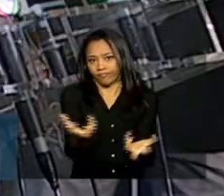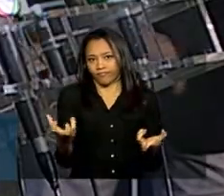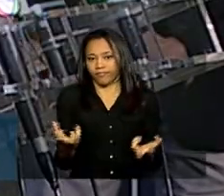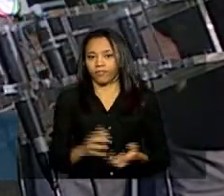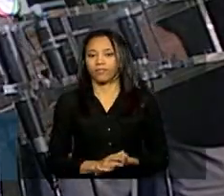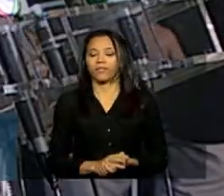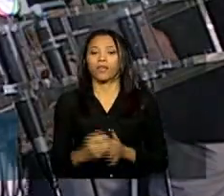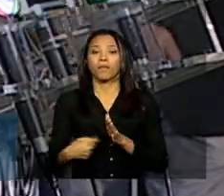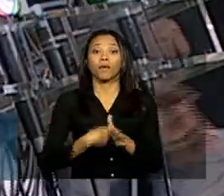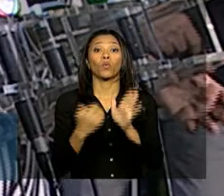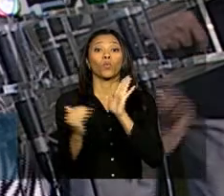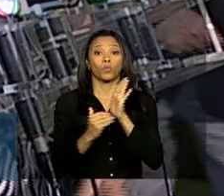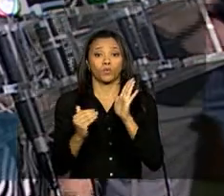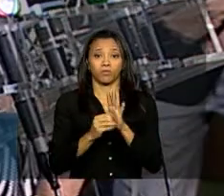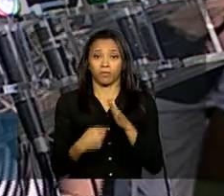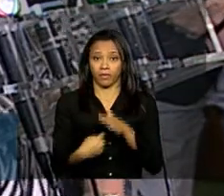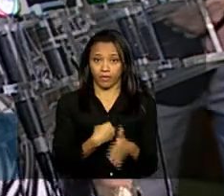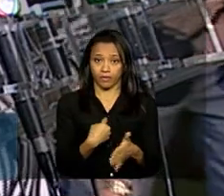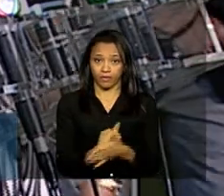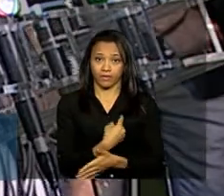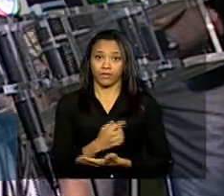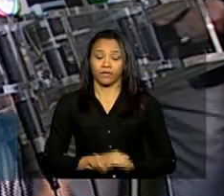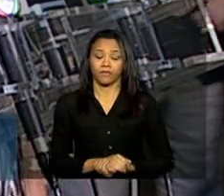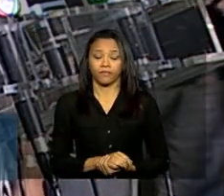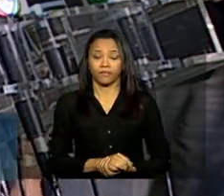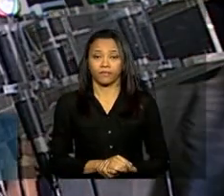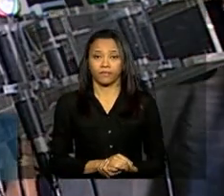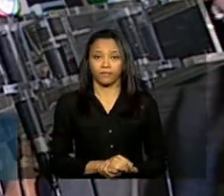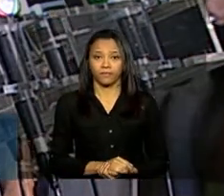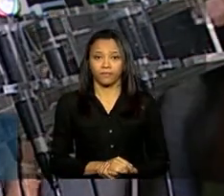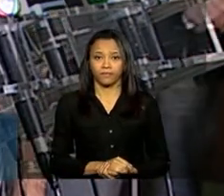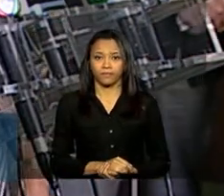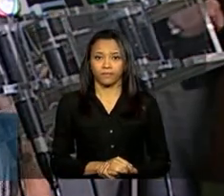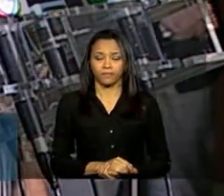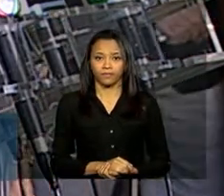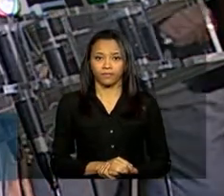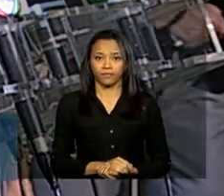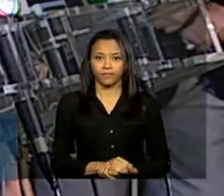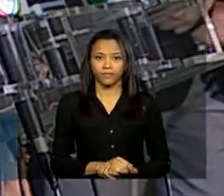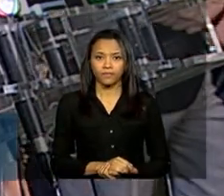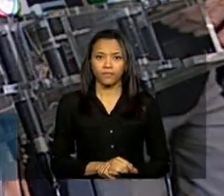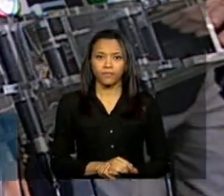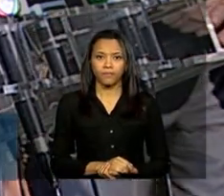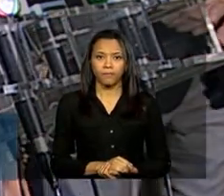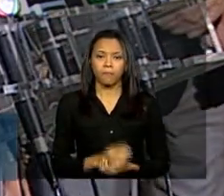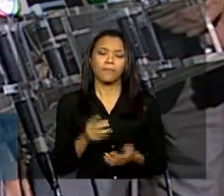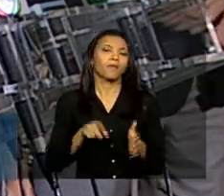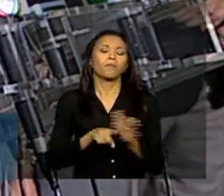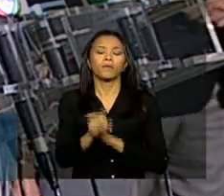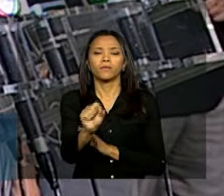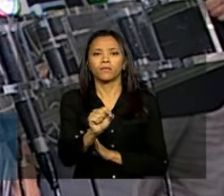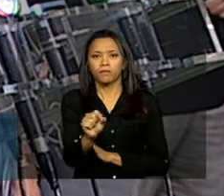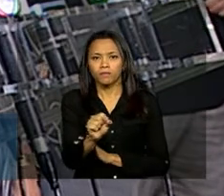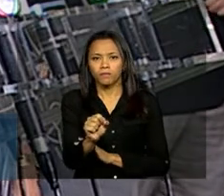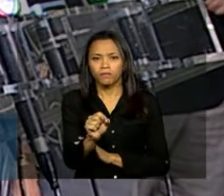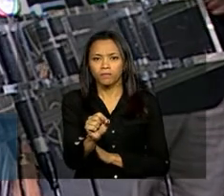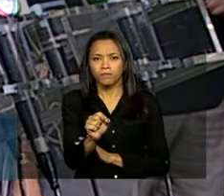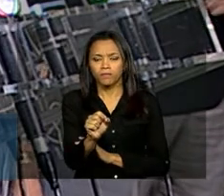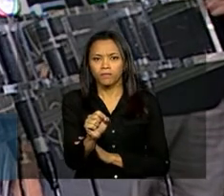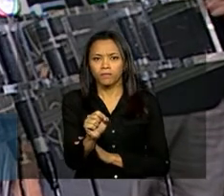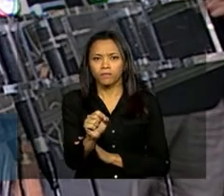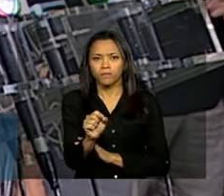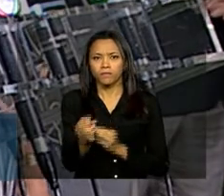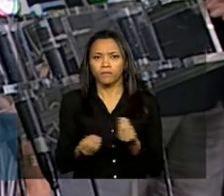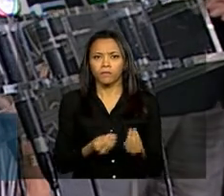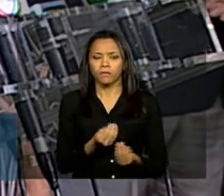que é o percentual que São Paulo ocupa em verduras e legumes e queria perguntar